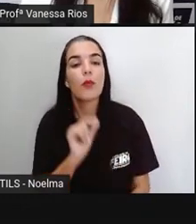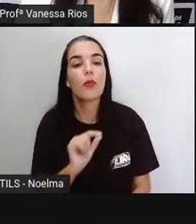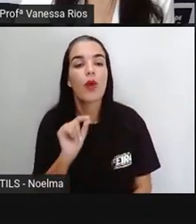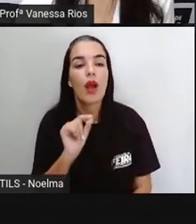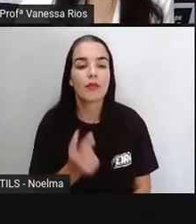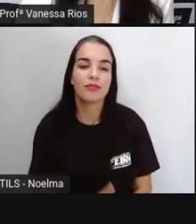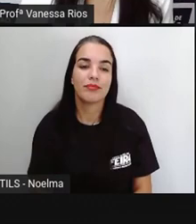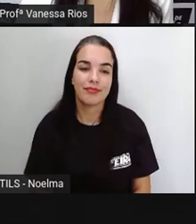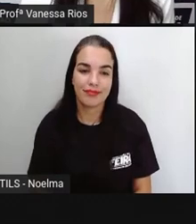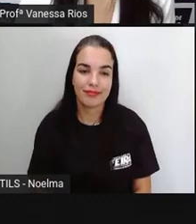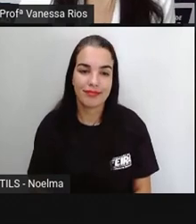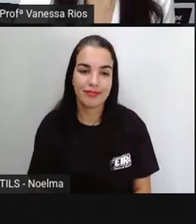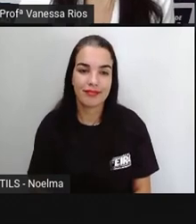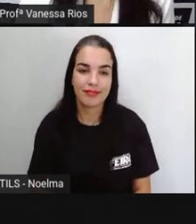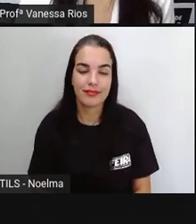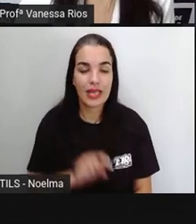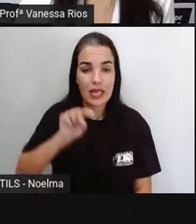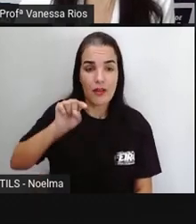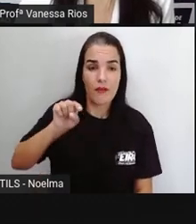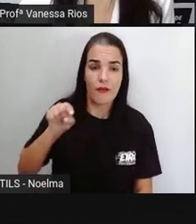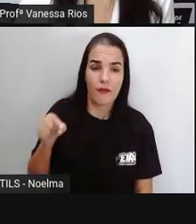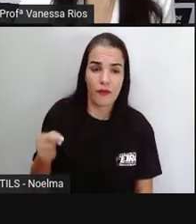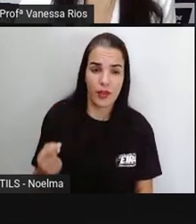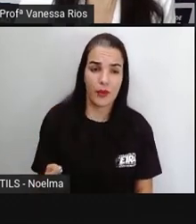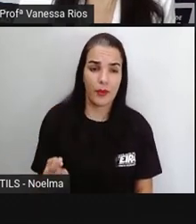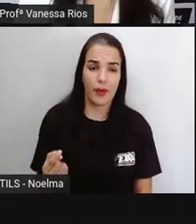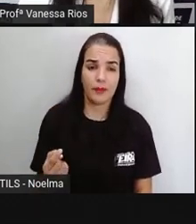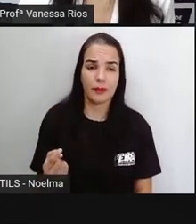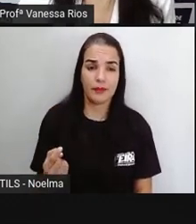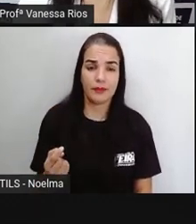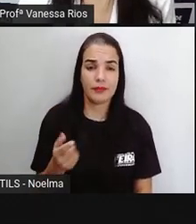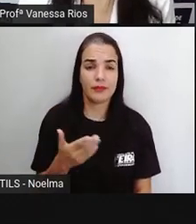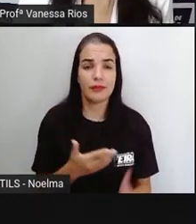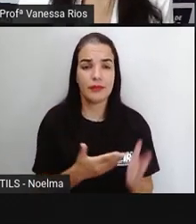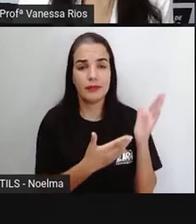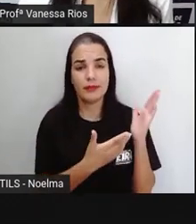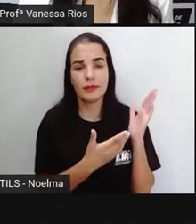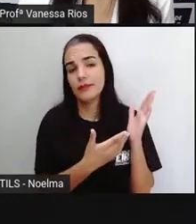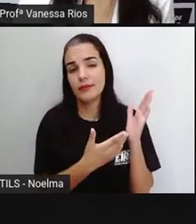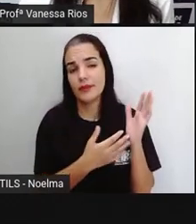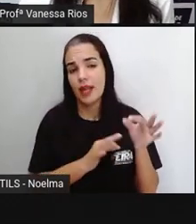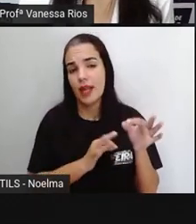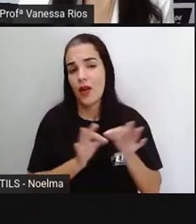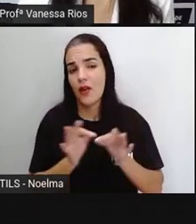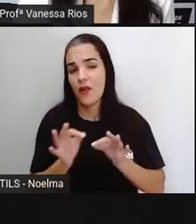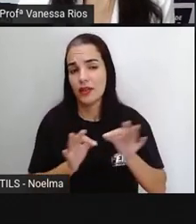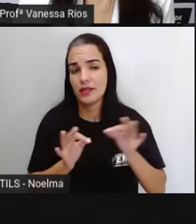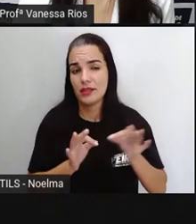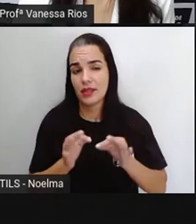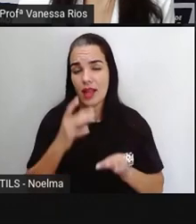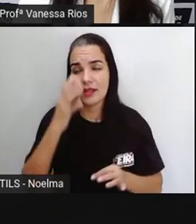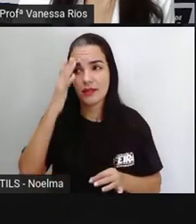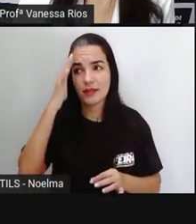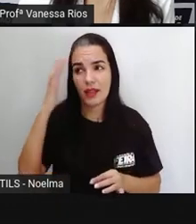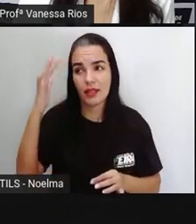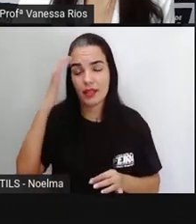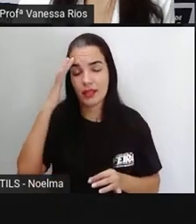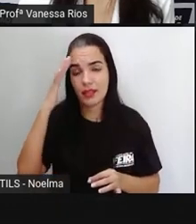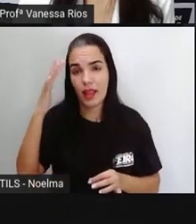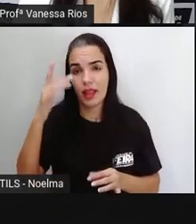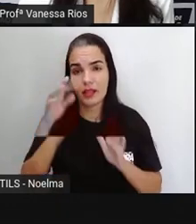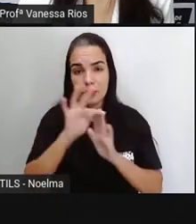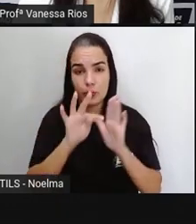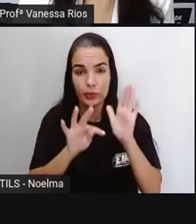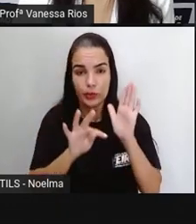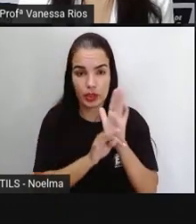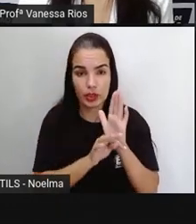vírgula a vírgula ela serve para organizar as ideias do texto marcar graficamente